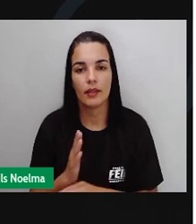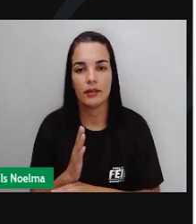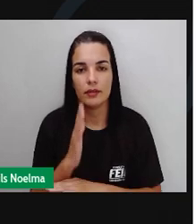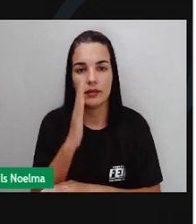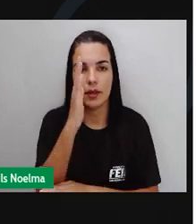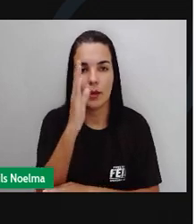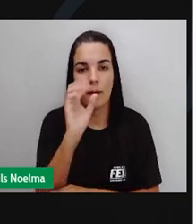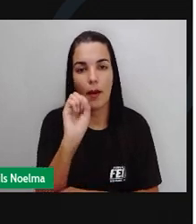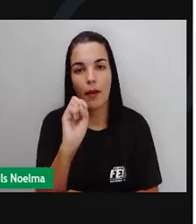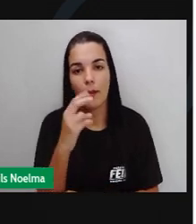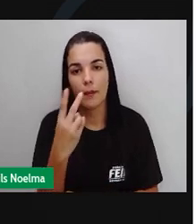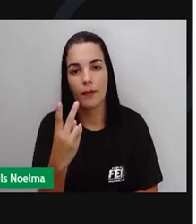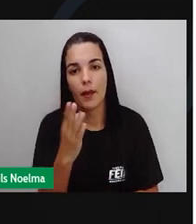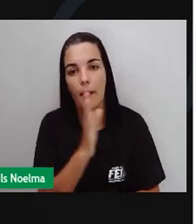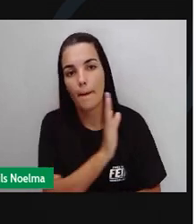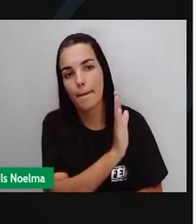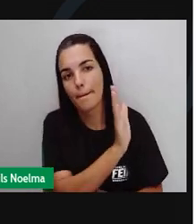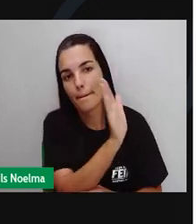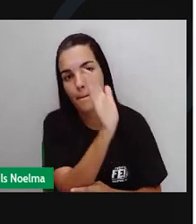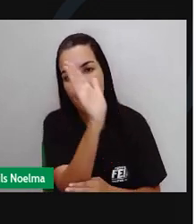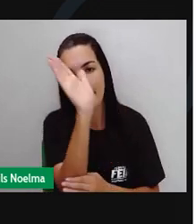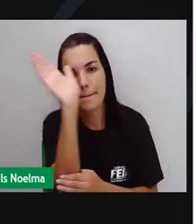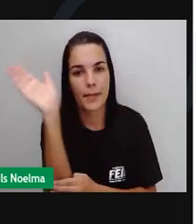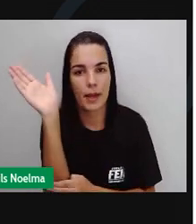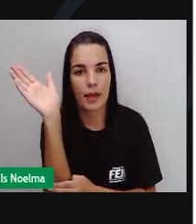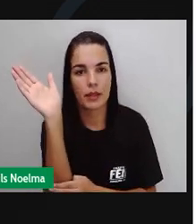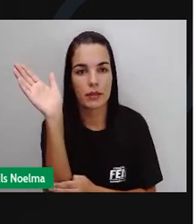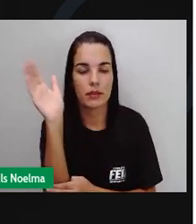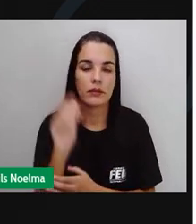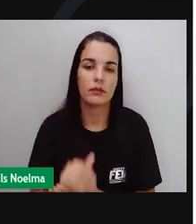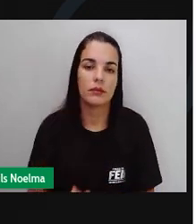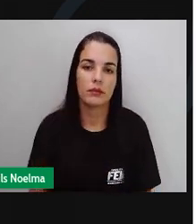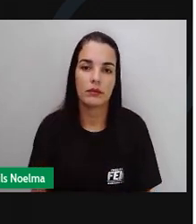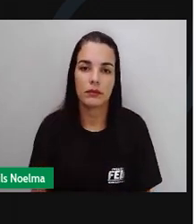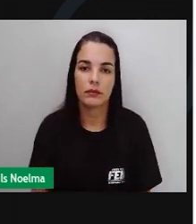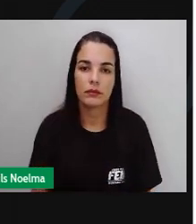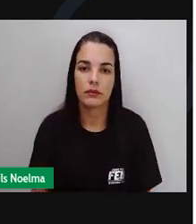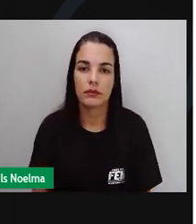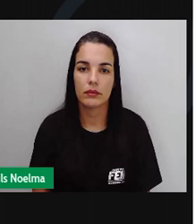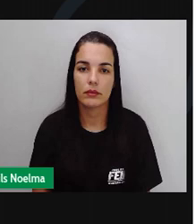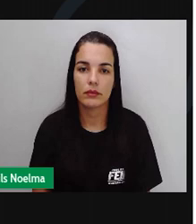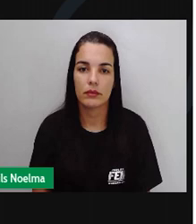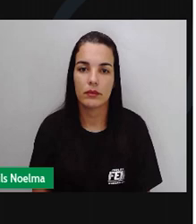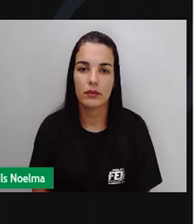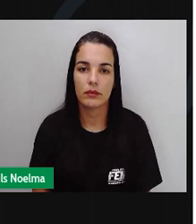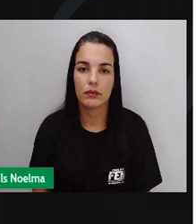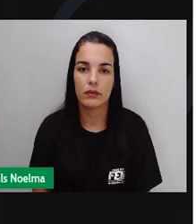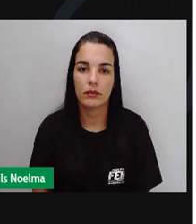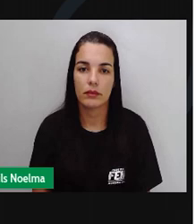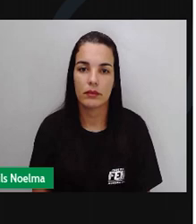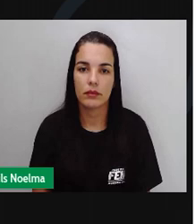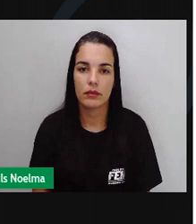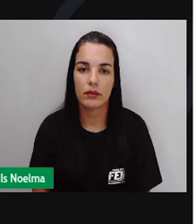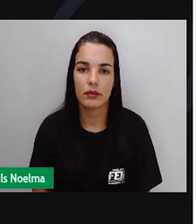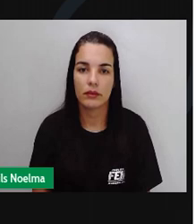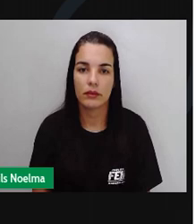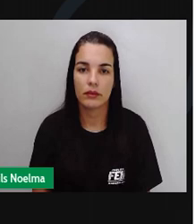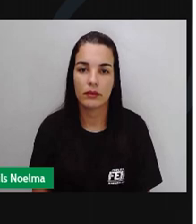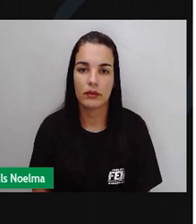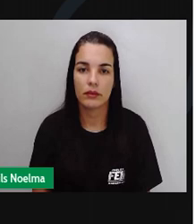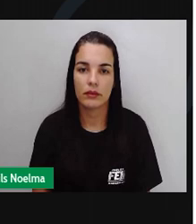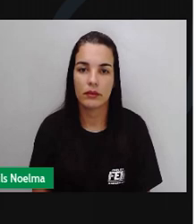à esquerda se você considerar você caminhando pelas ruas. E depois, devemos virar para a direita